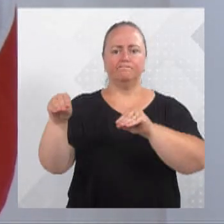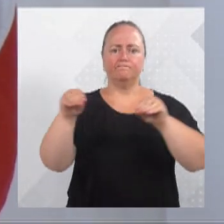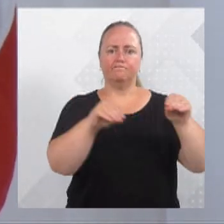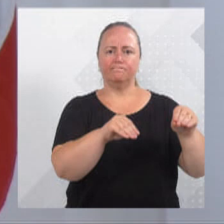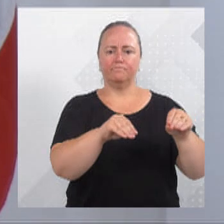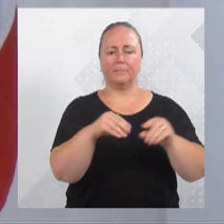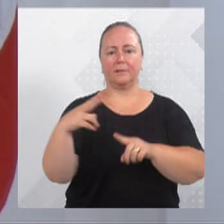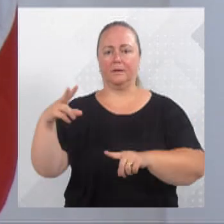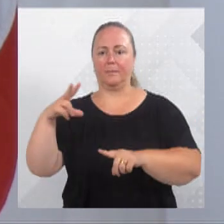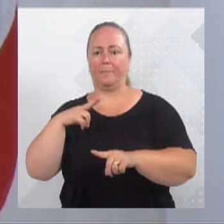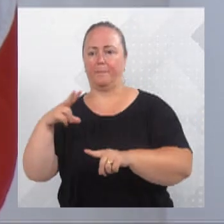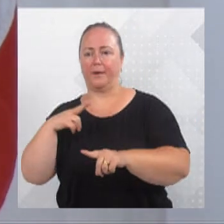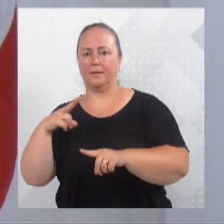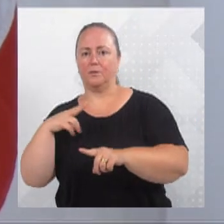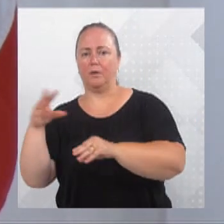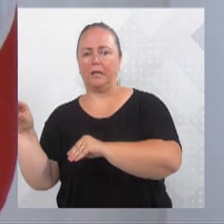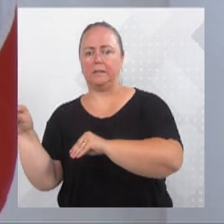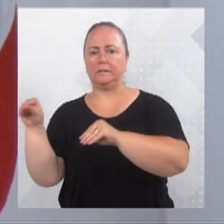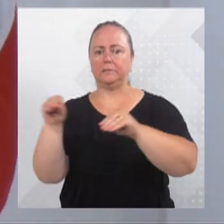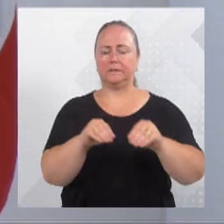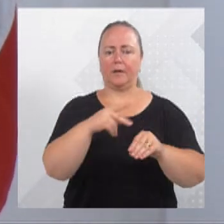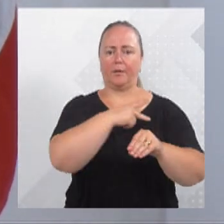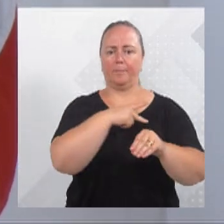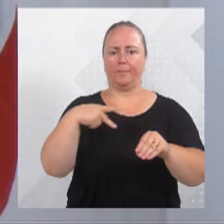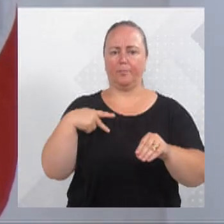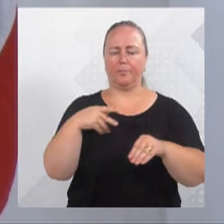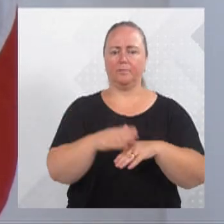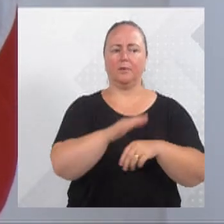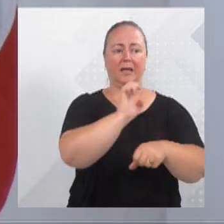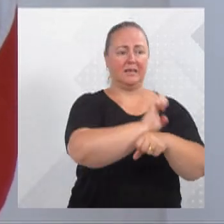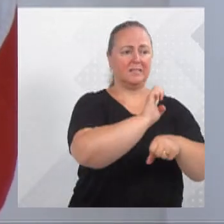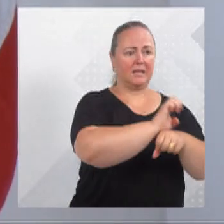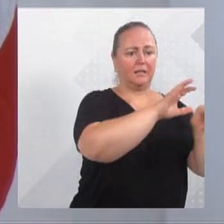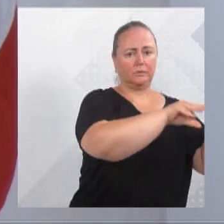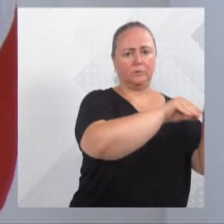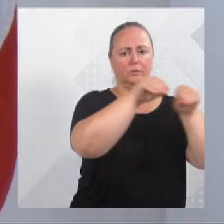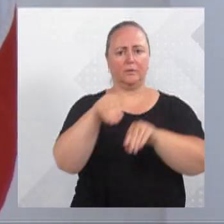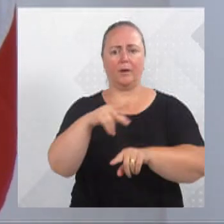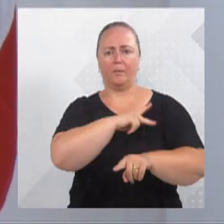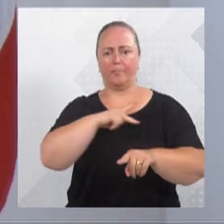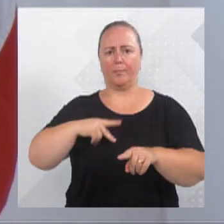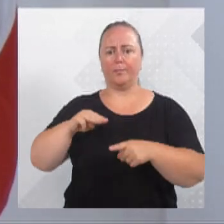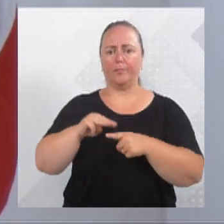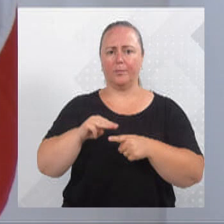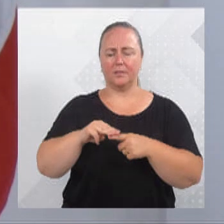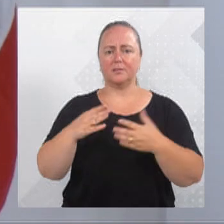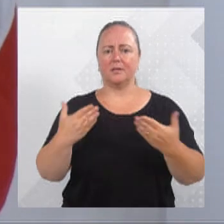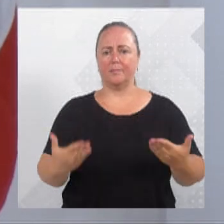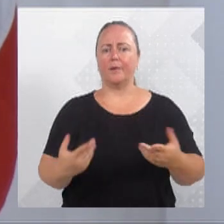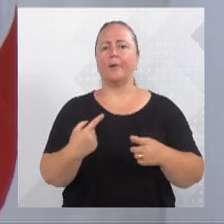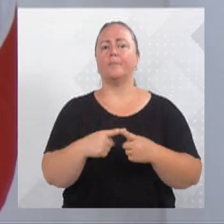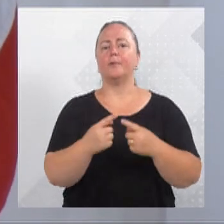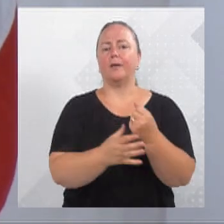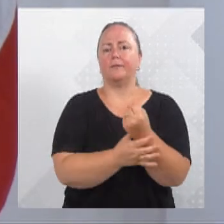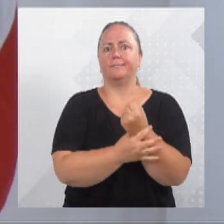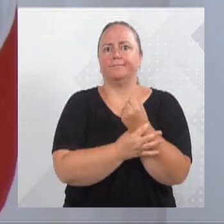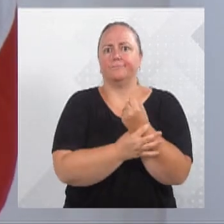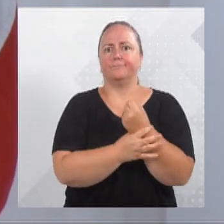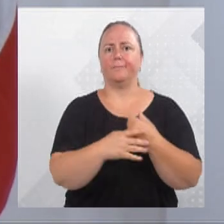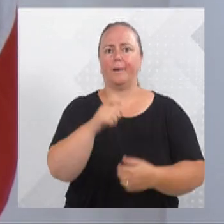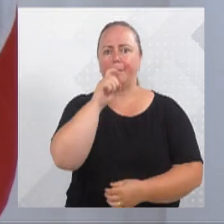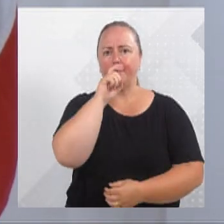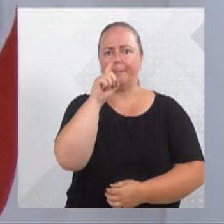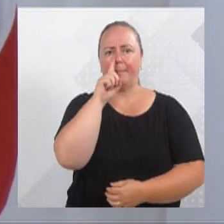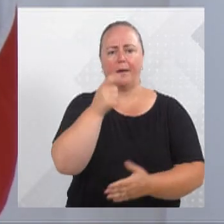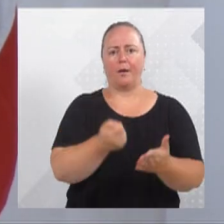privadas e outras escolas estaduais públicas para as redes municipais, deputado Marcos da Rosa. Porque nós estamos garantindo algo que os pais não precisam